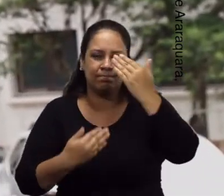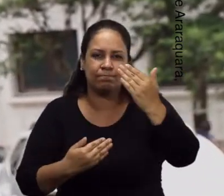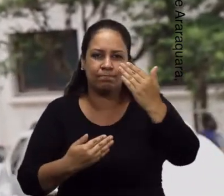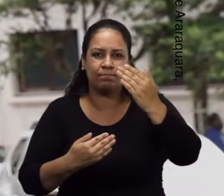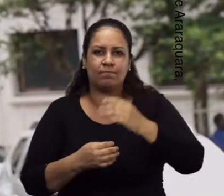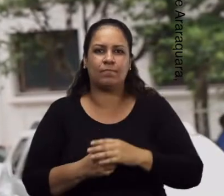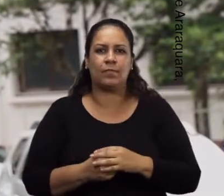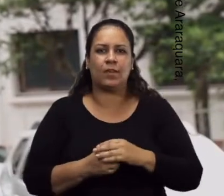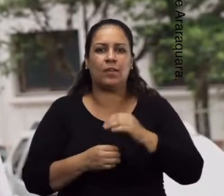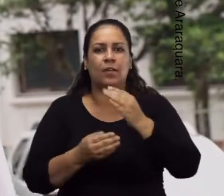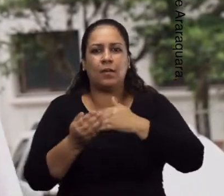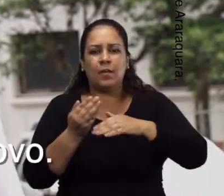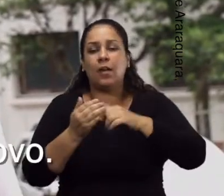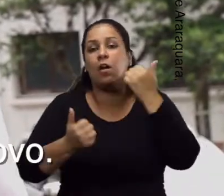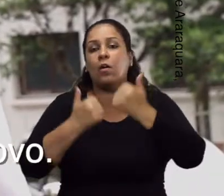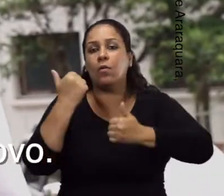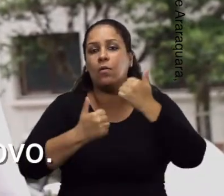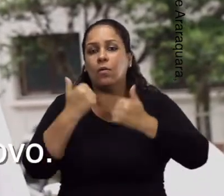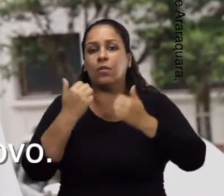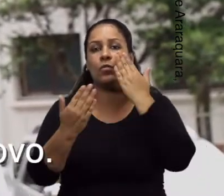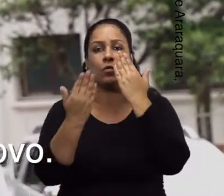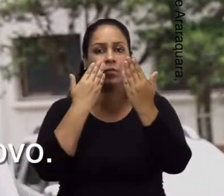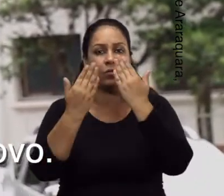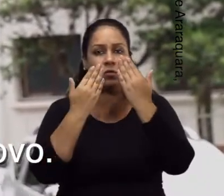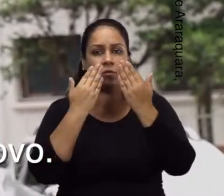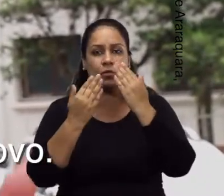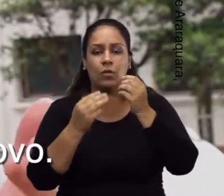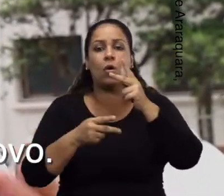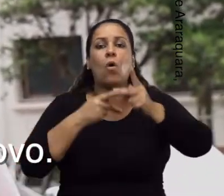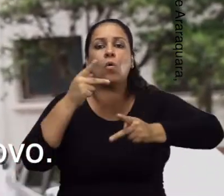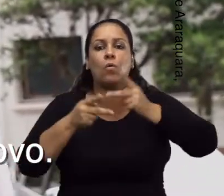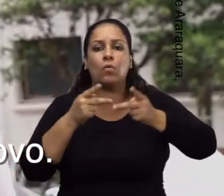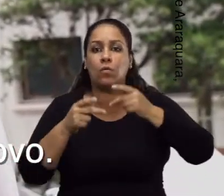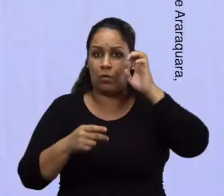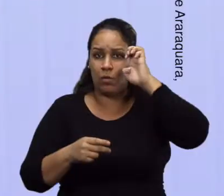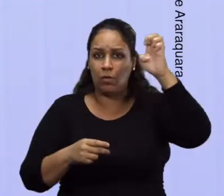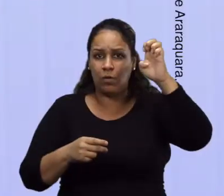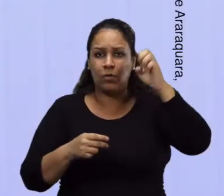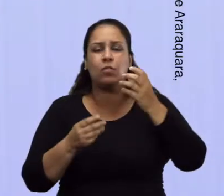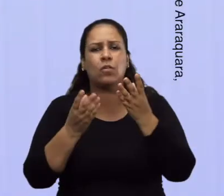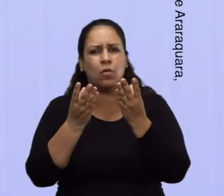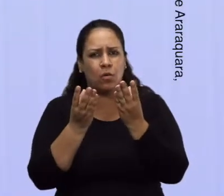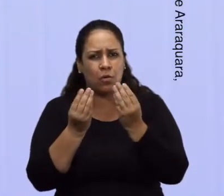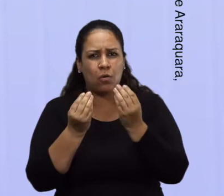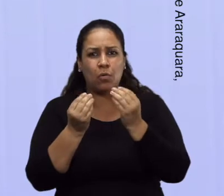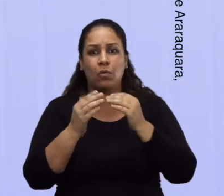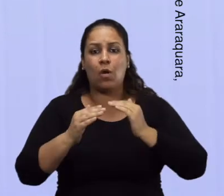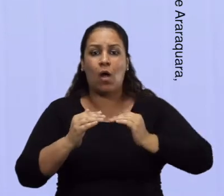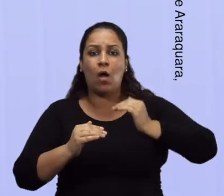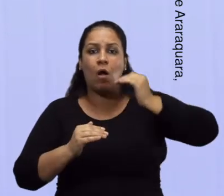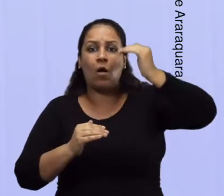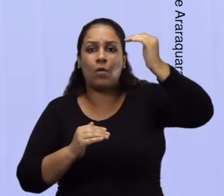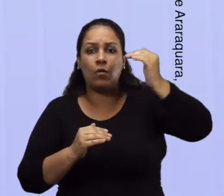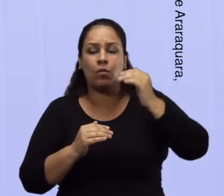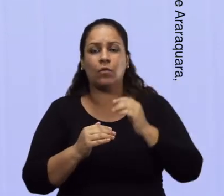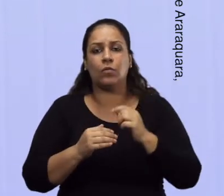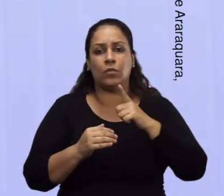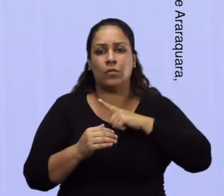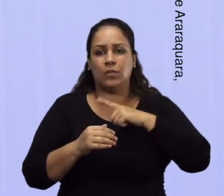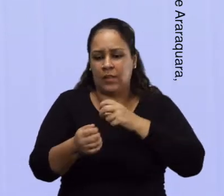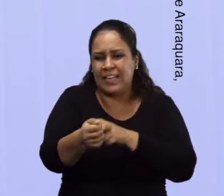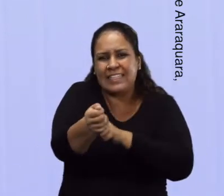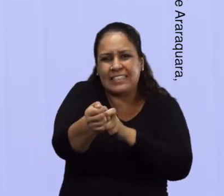demonstrar a minha gratidão pela qualidade do atendimento ao nosso povo. O Edinho proporcionou um aumento muito